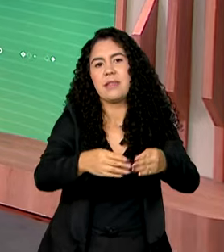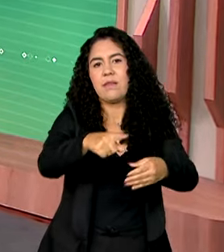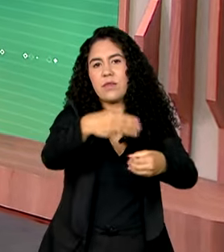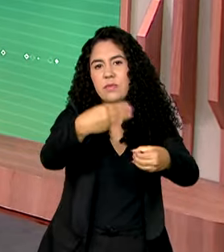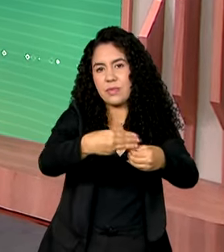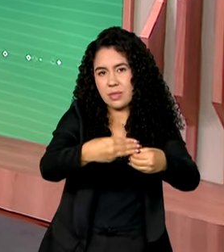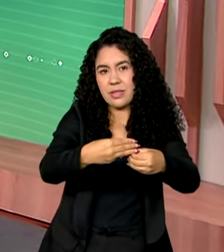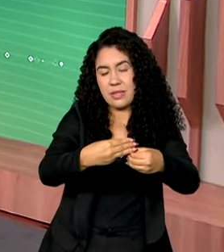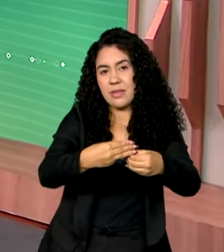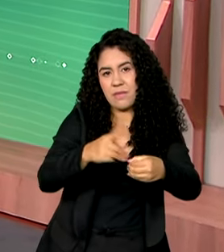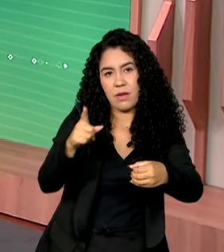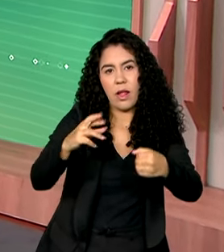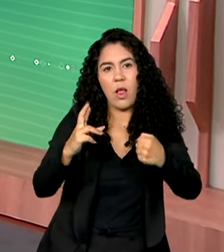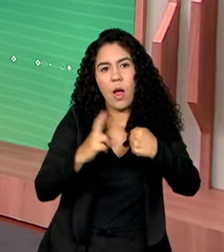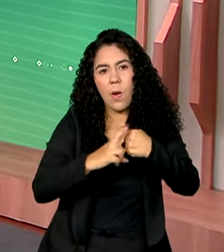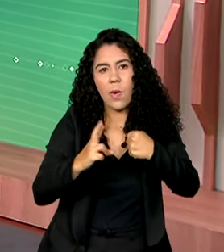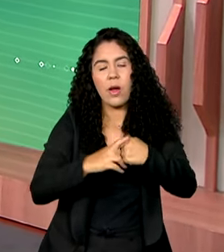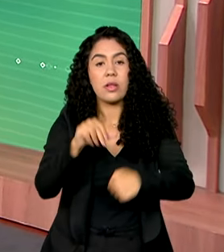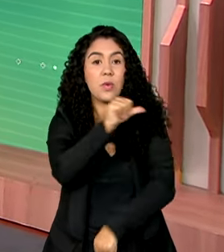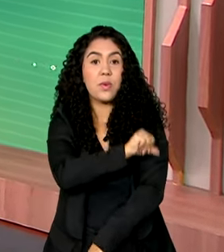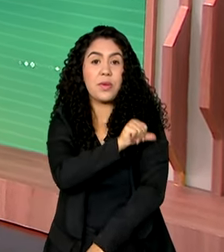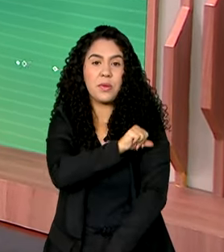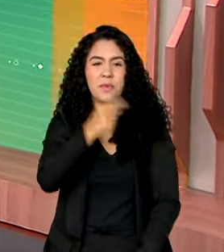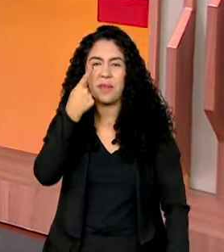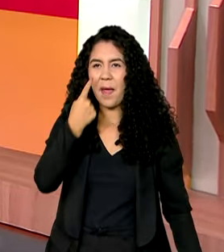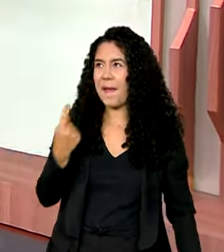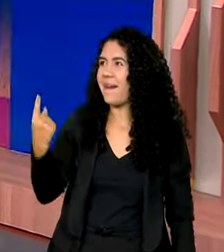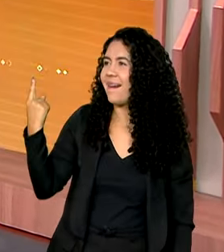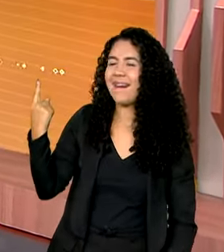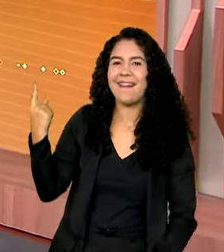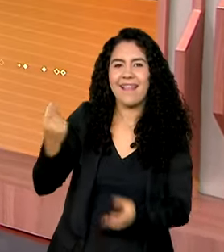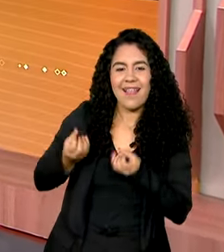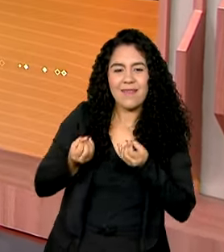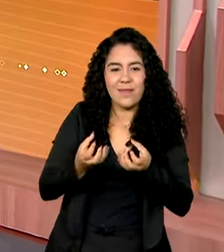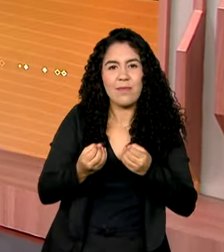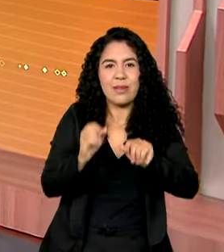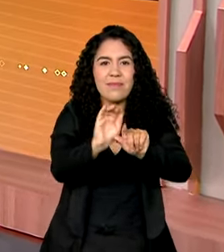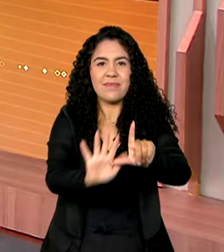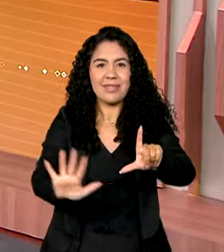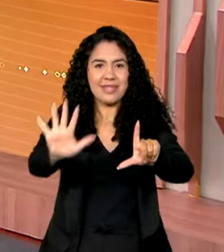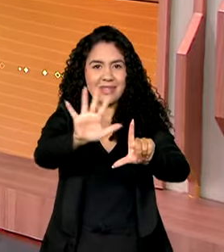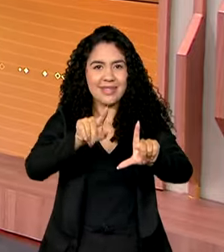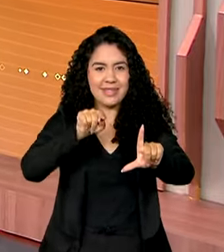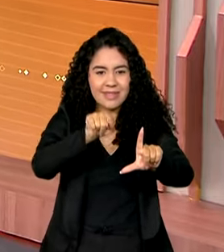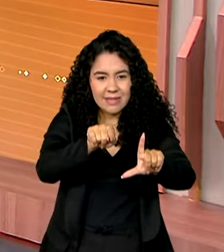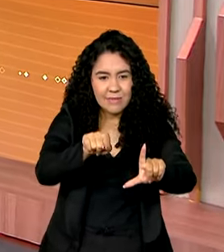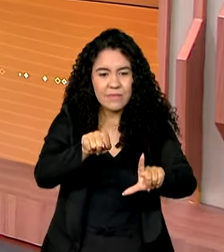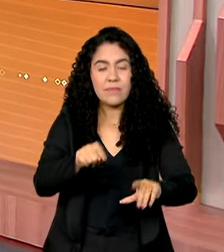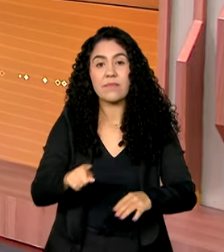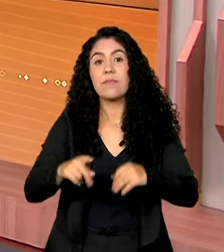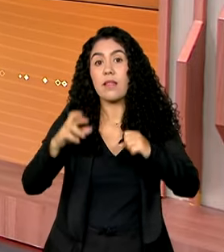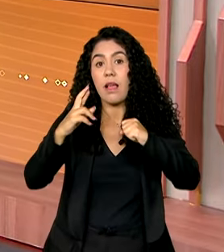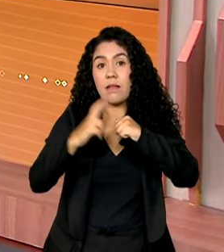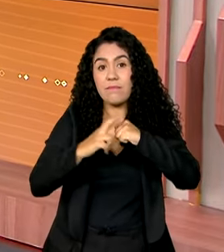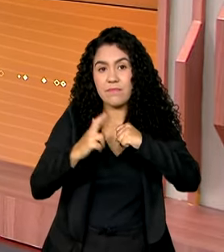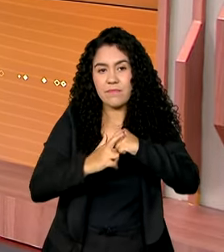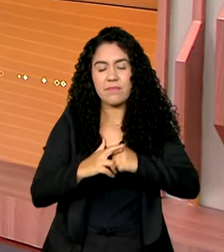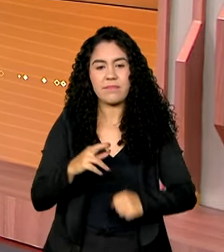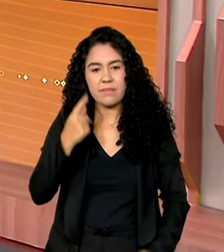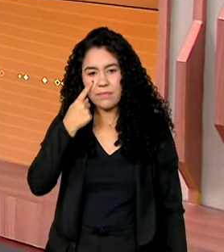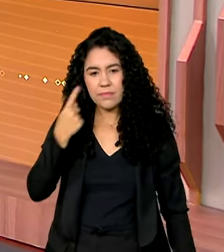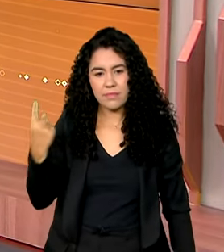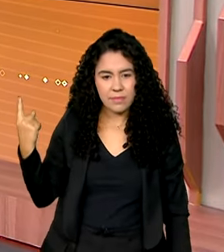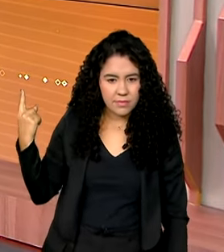do estado do Rio de Janeiro, com os dados da plataforma Comunica BR. Vamos ver então Belfar Roxo, ela